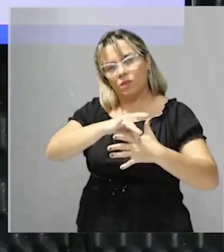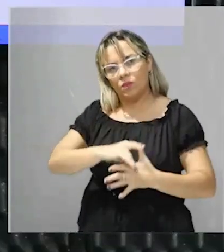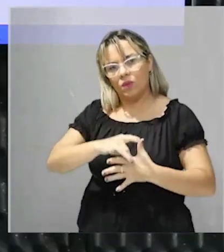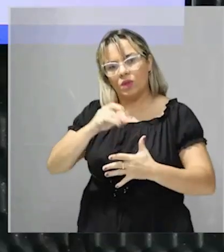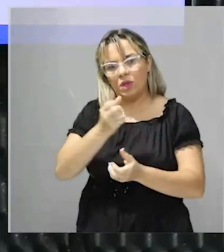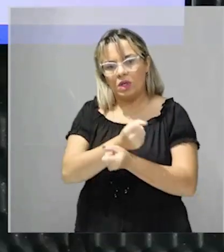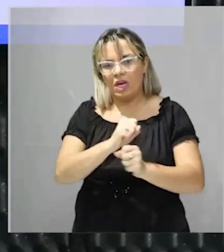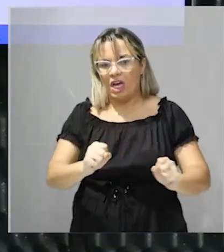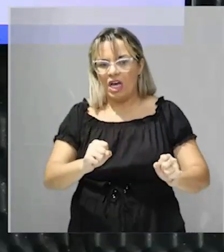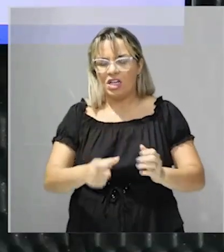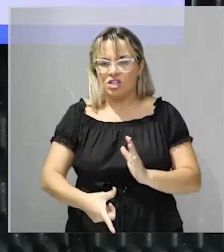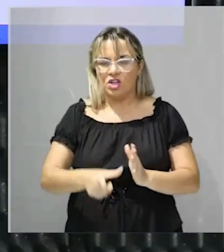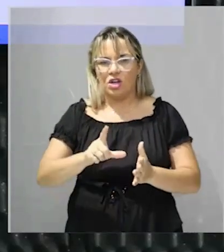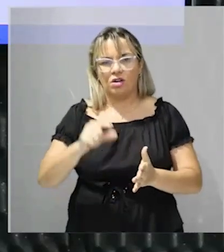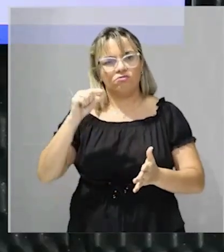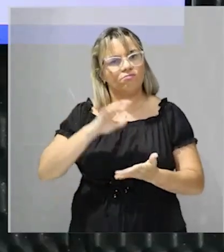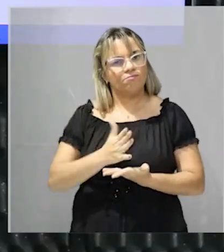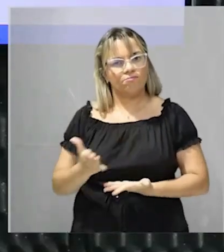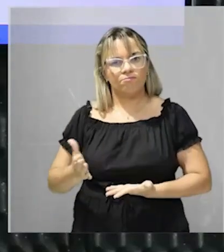-escravos